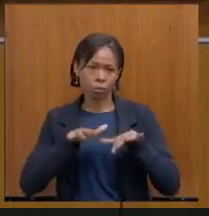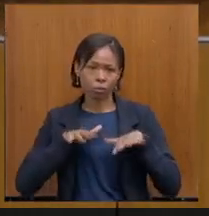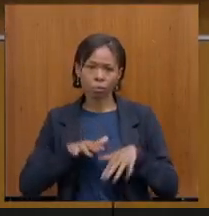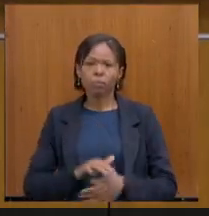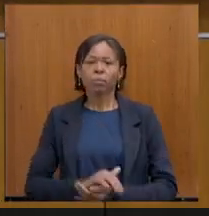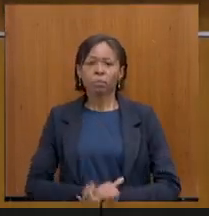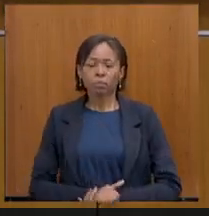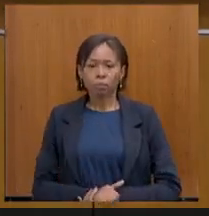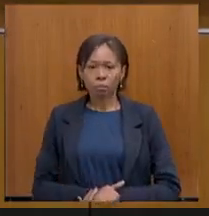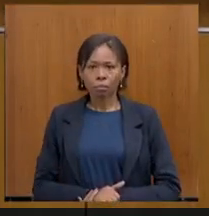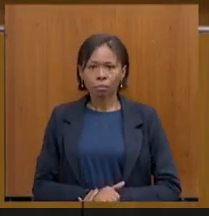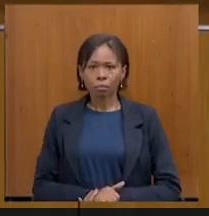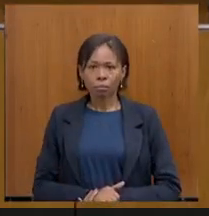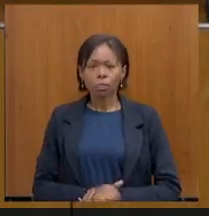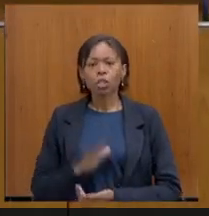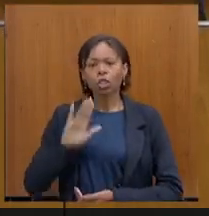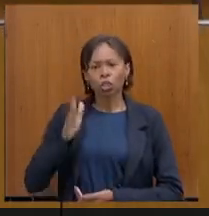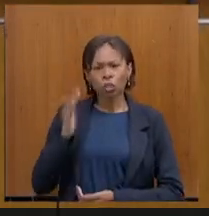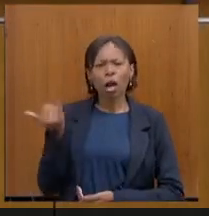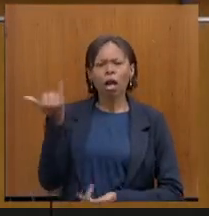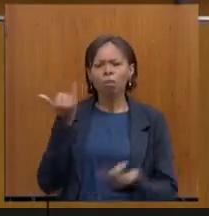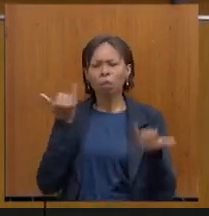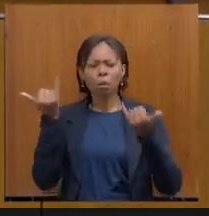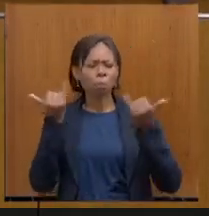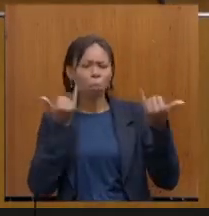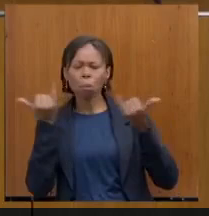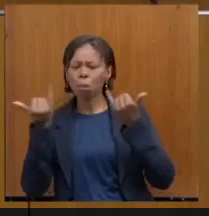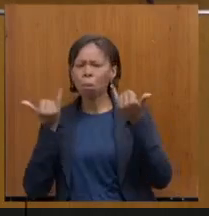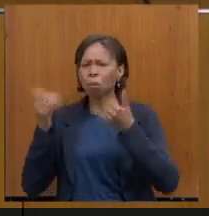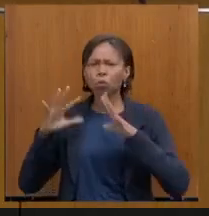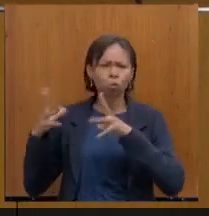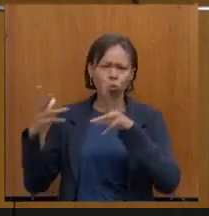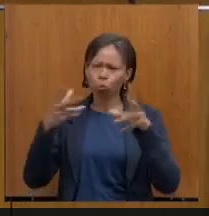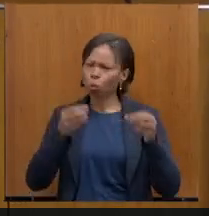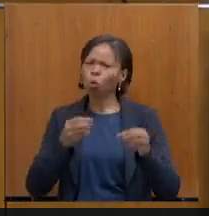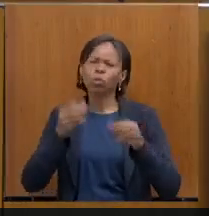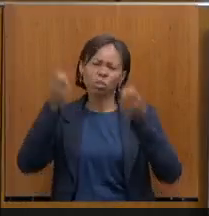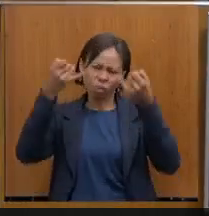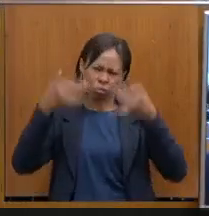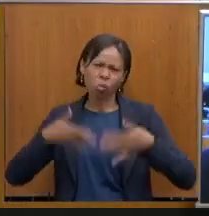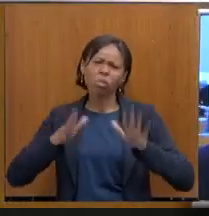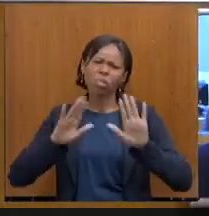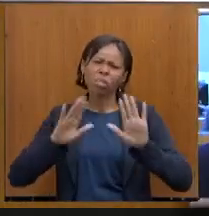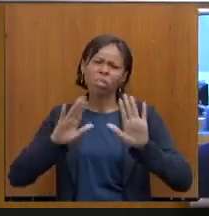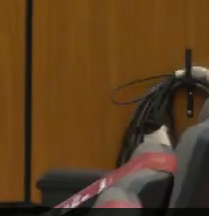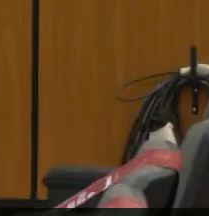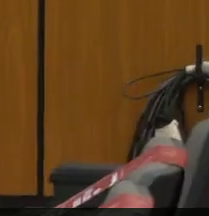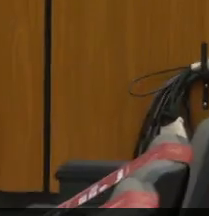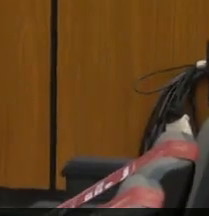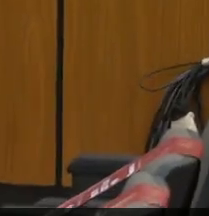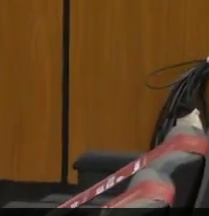Eu já ouvi as partes todas, já ouvi, sim, no início, todo mundo falou.